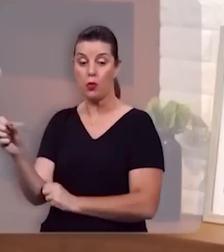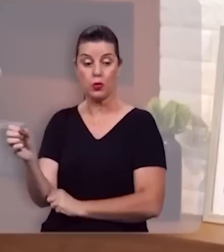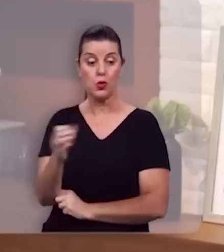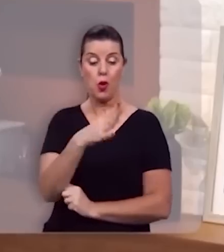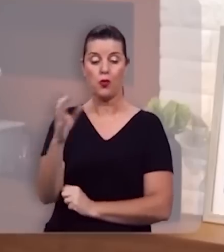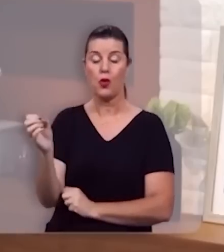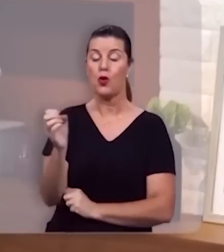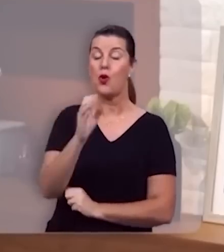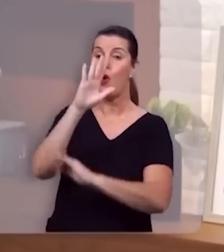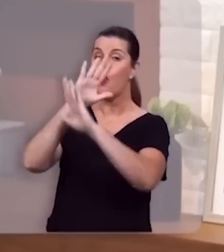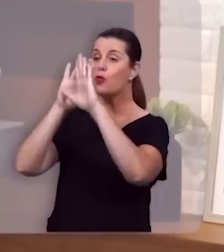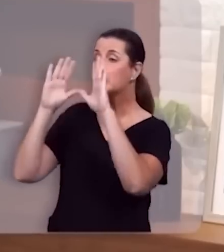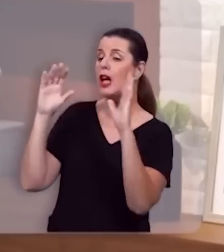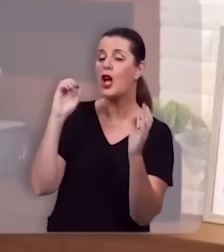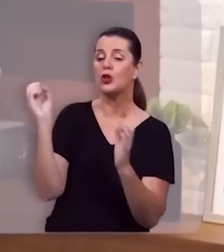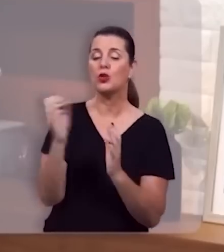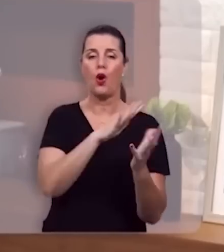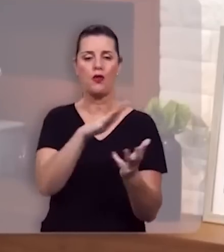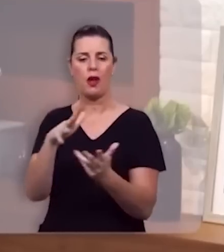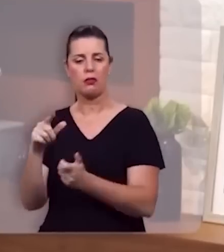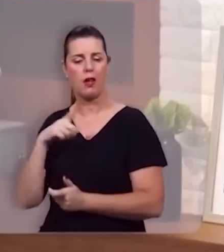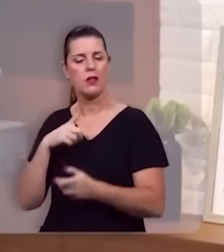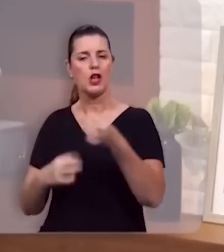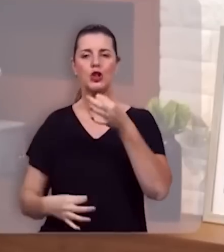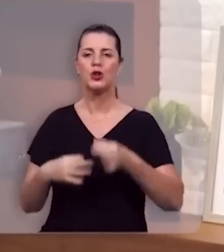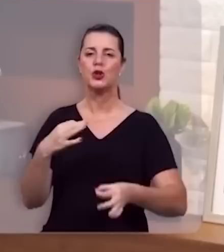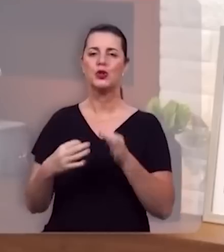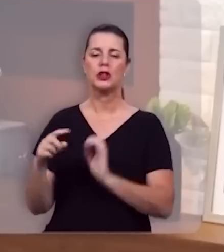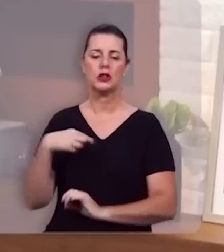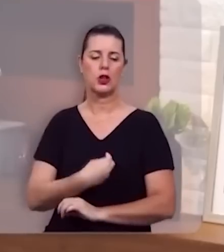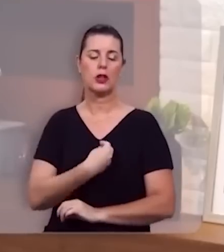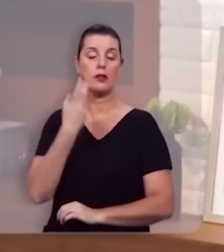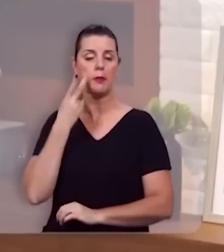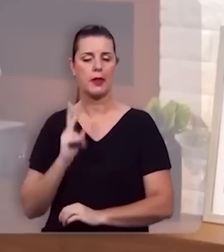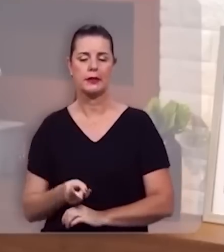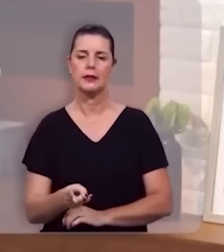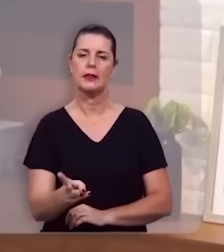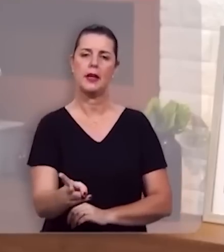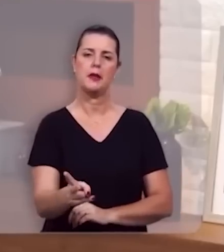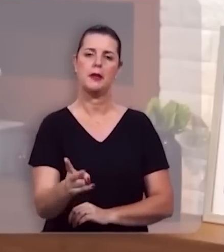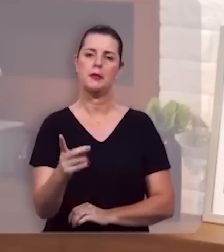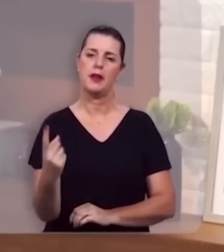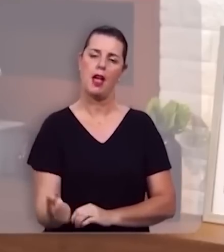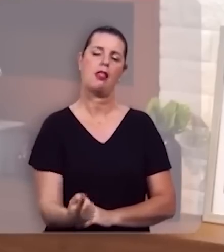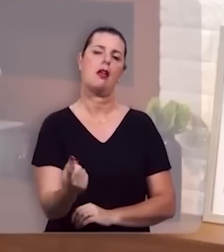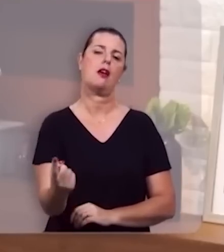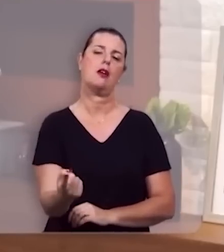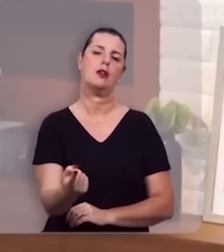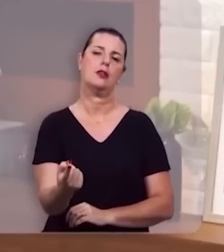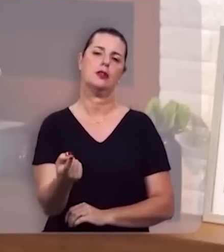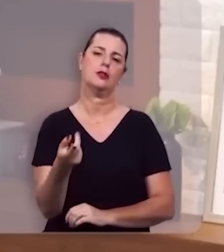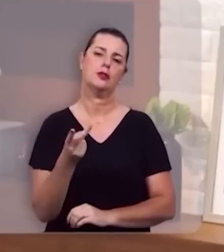novos céus e nova terra, onde habita a justiça, será o cenário da nossa vida para sempre. E sempre,